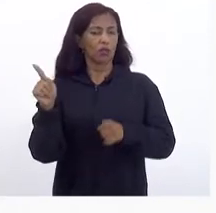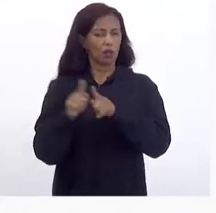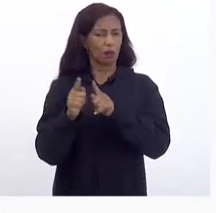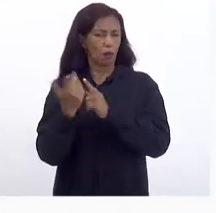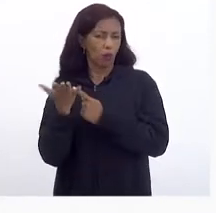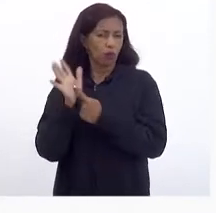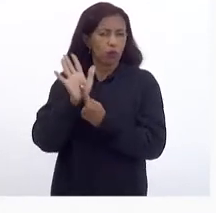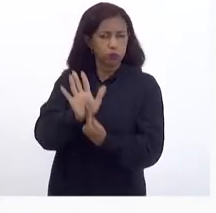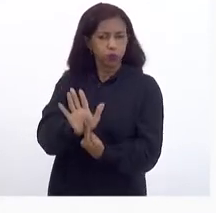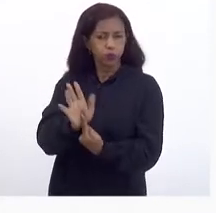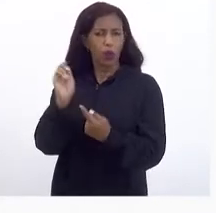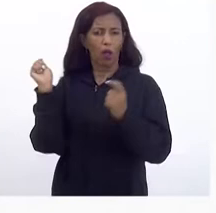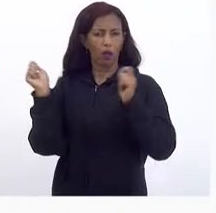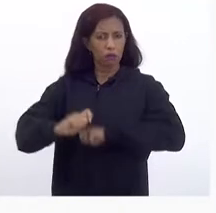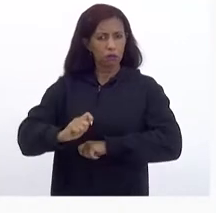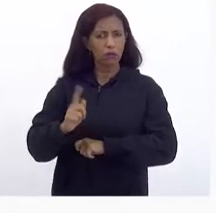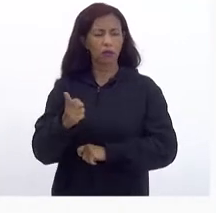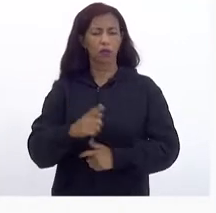Refletir